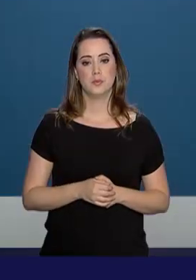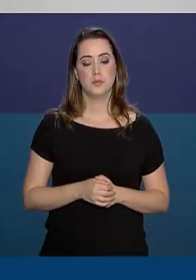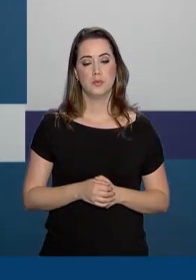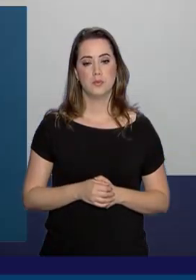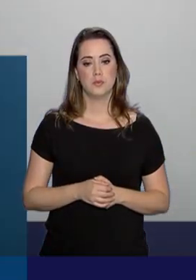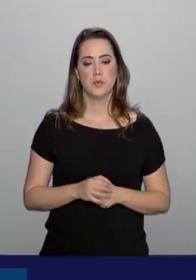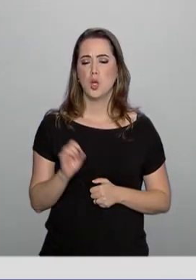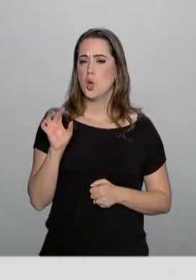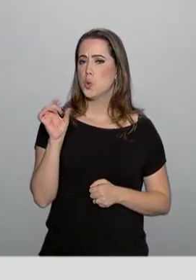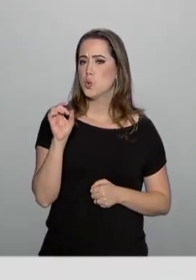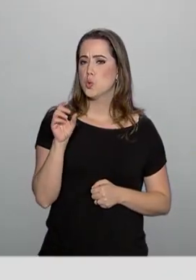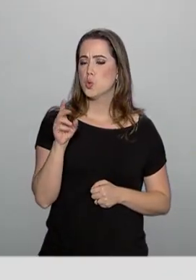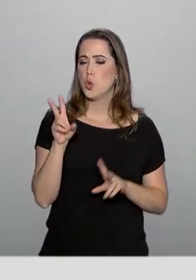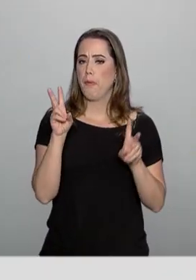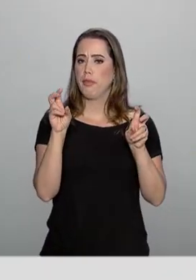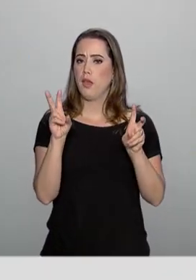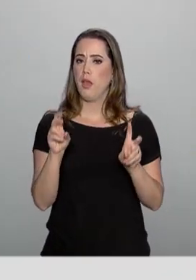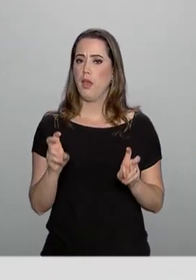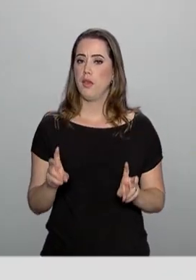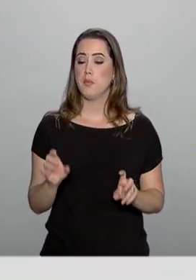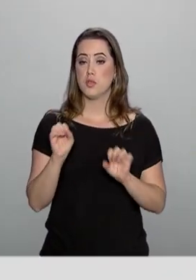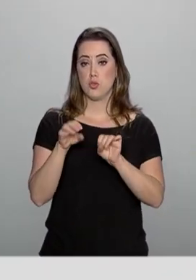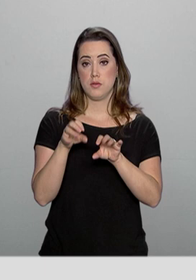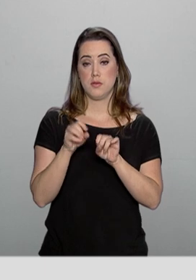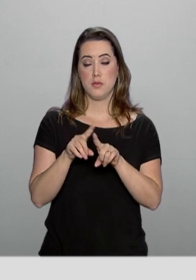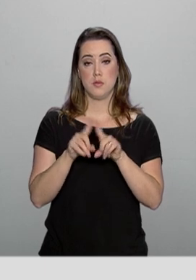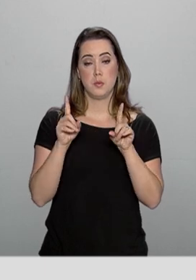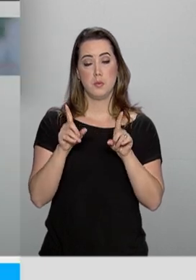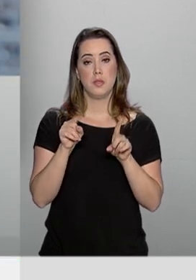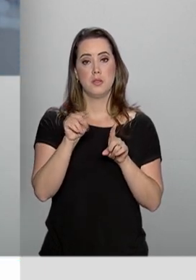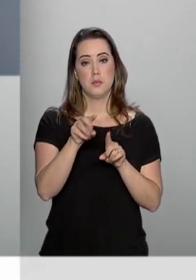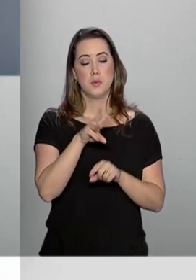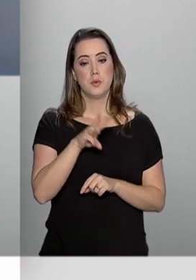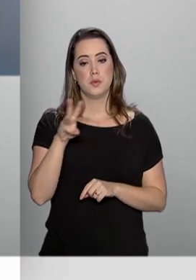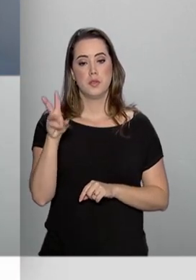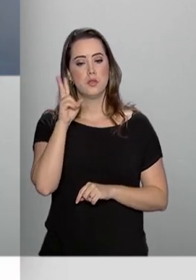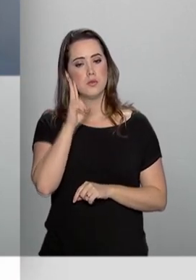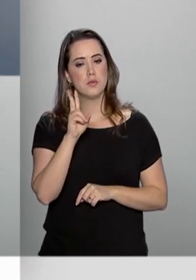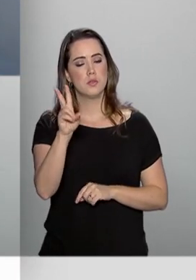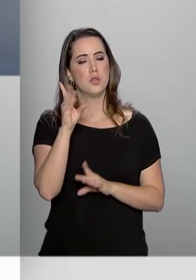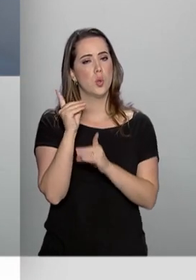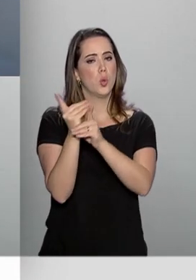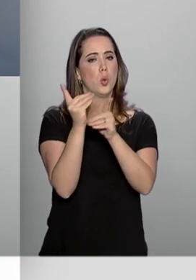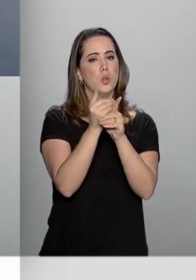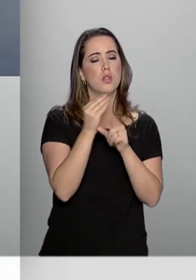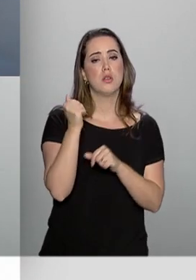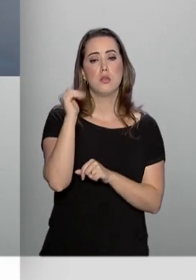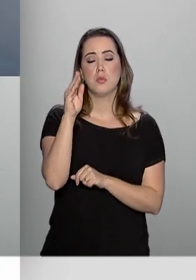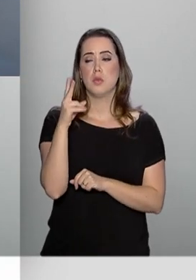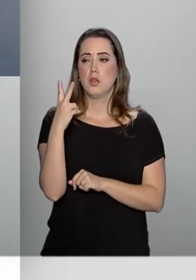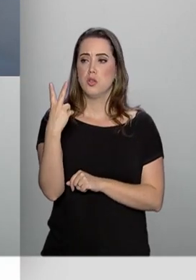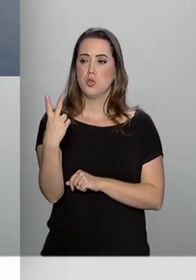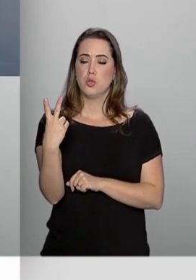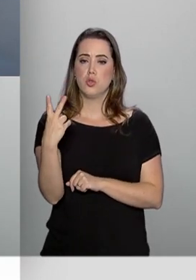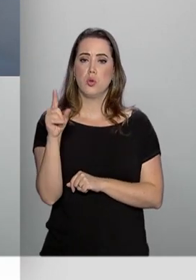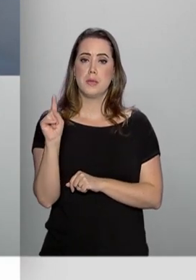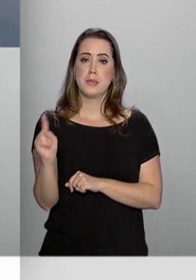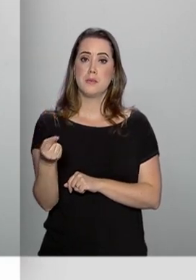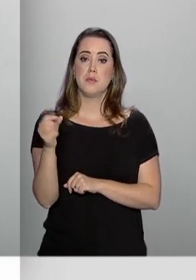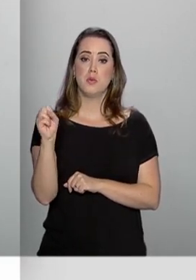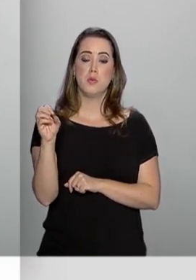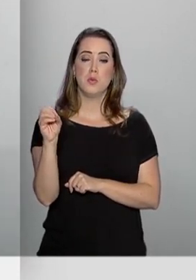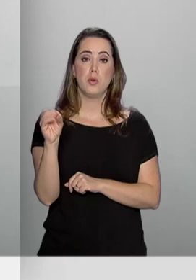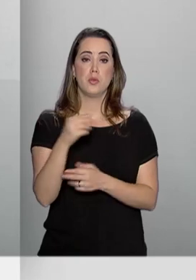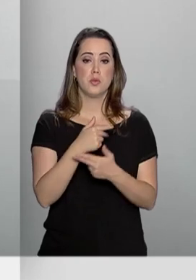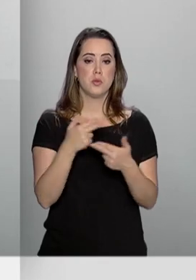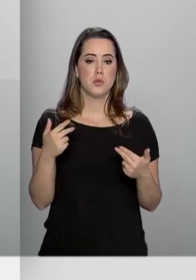E não são apenas temas relacionados à educação. Pelo portal, o cidadão encontra mais de 2.800 produtos.